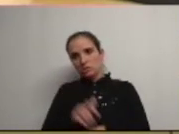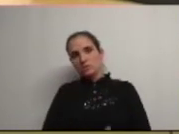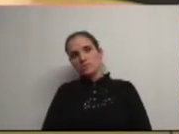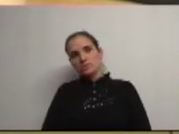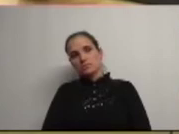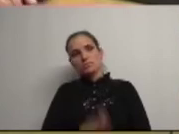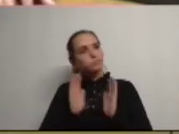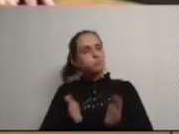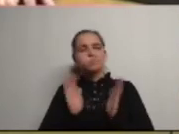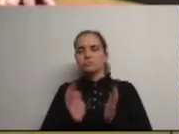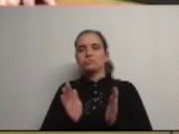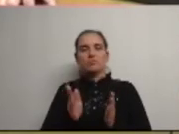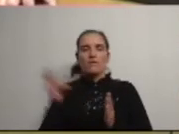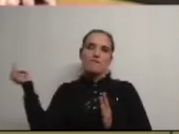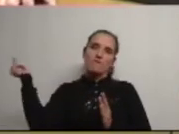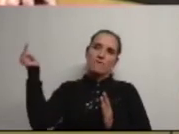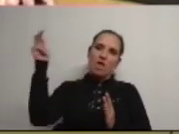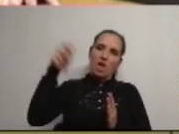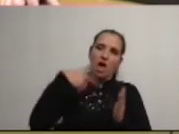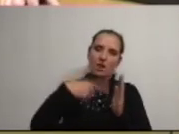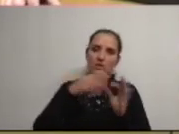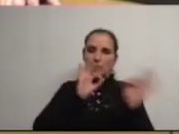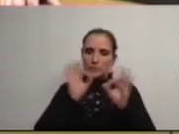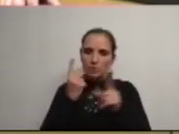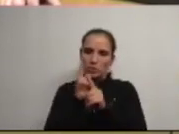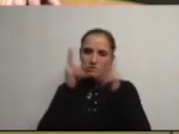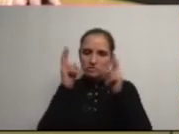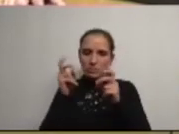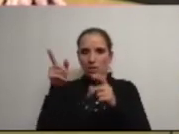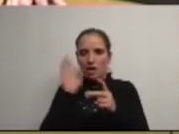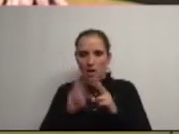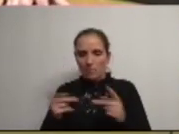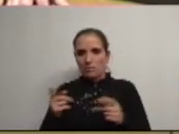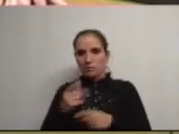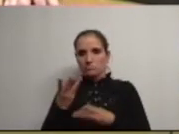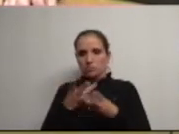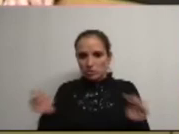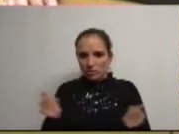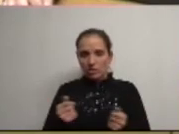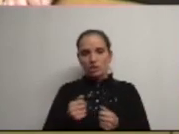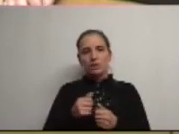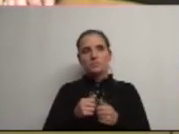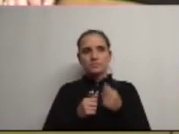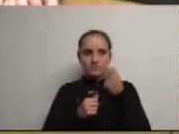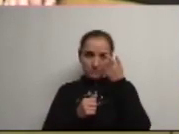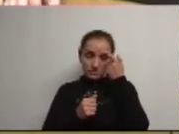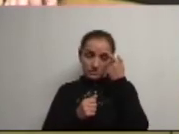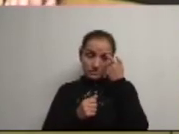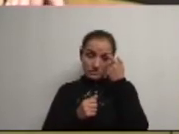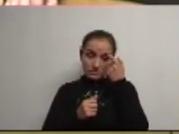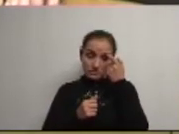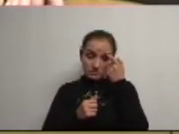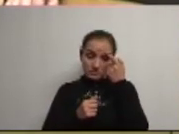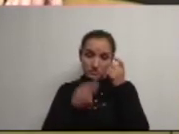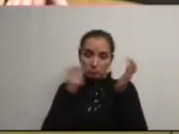não precisem de vir à Águeda para tratar de um assunto na Câmara para tratar de assunto por exemplo